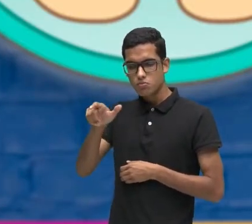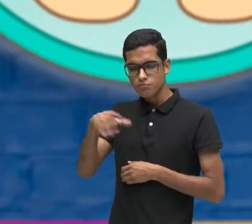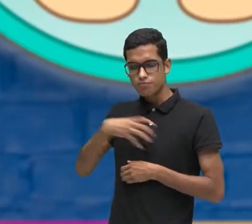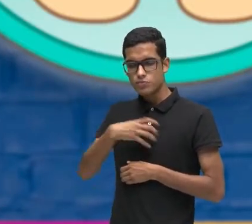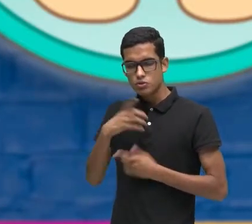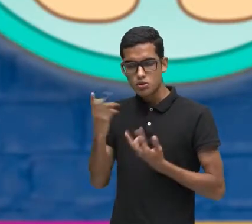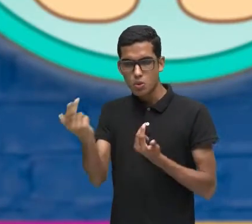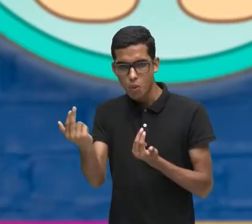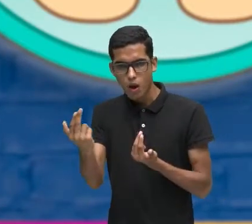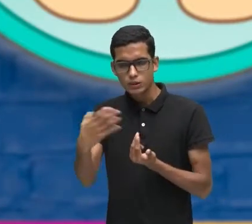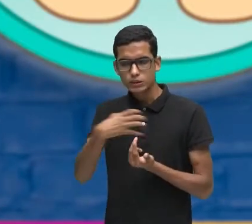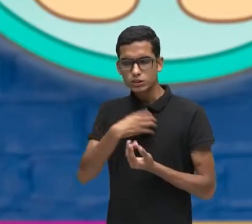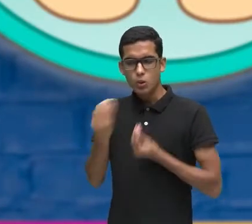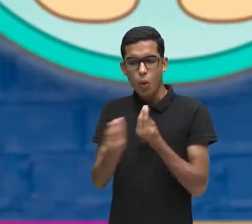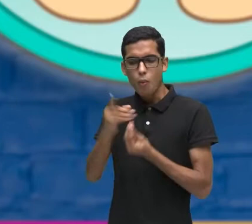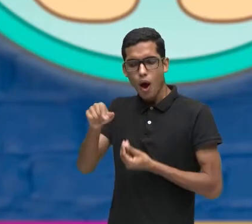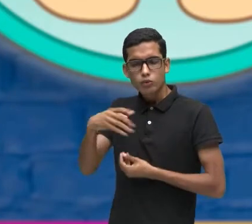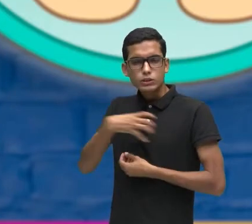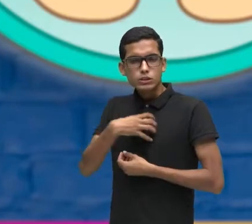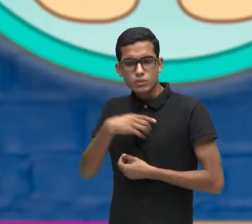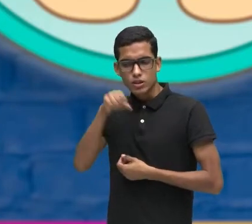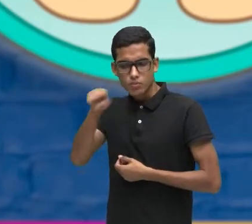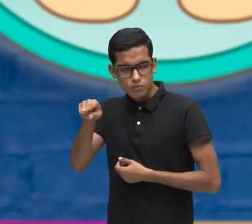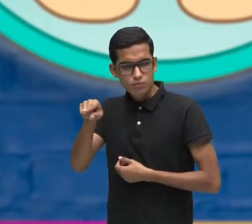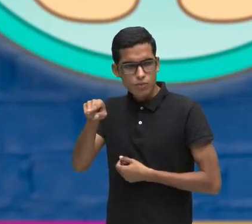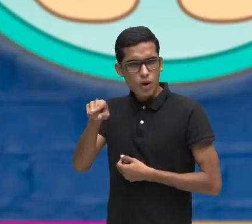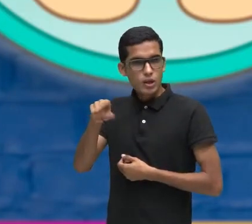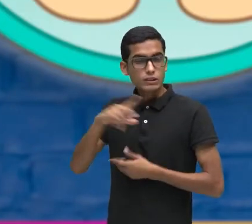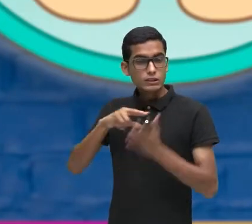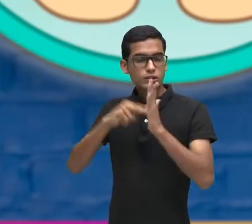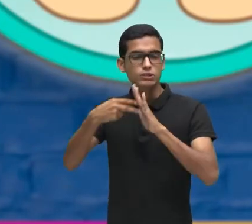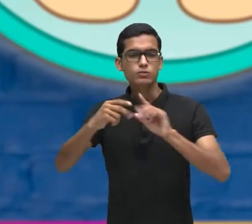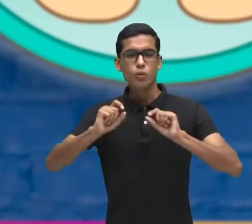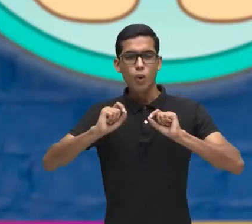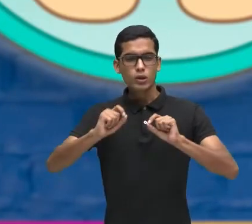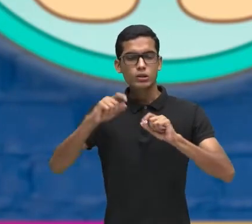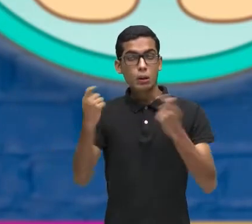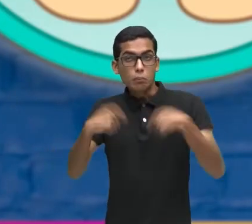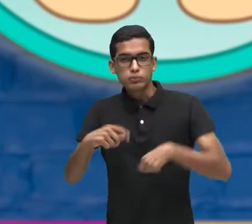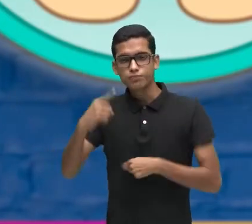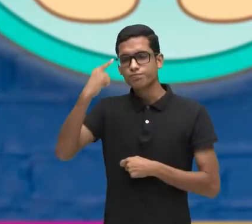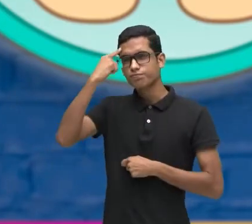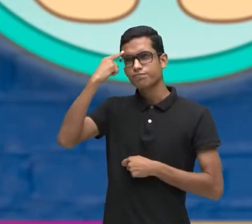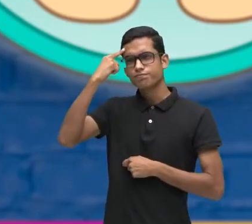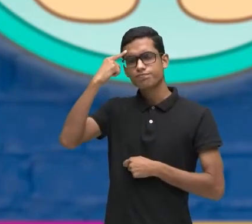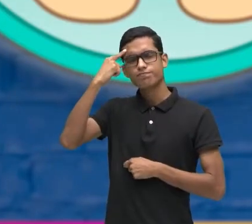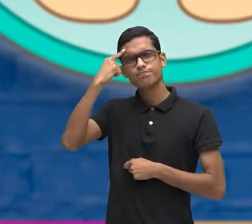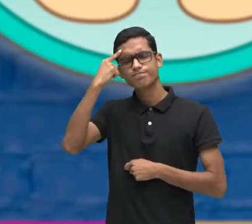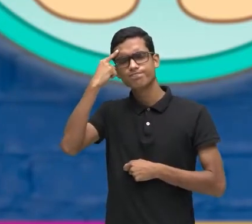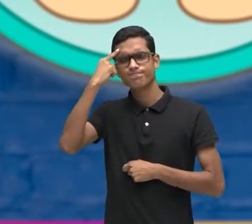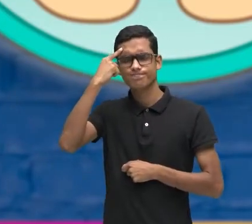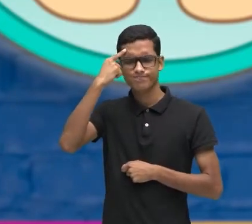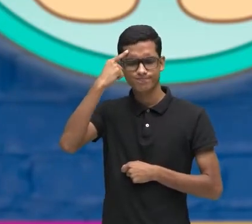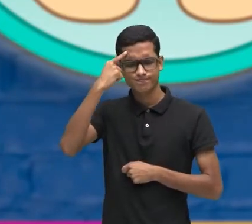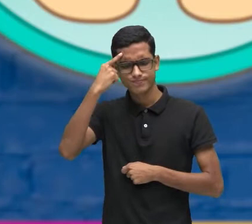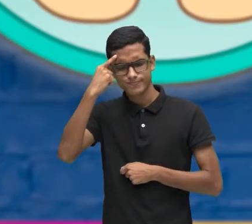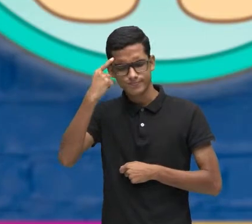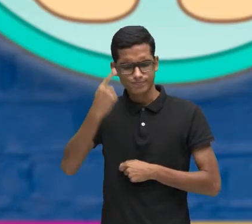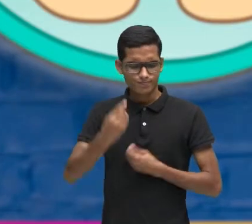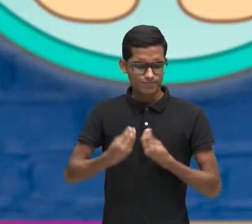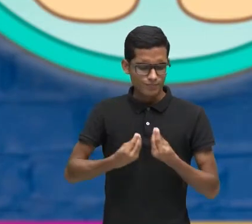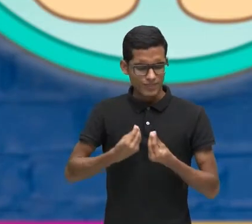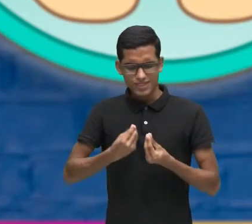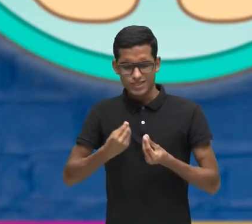Não Significa Que eu posso pensar Poxa Eu Não